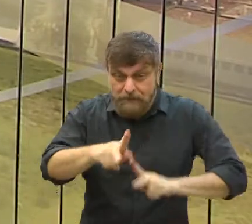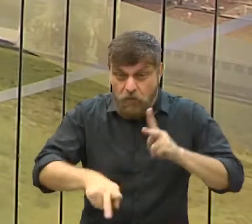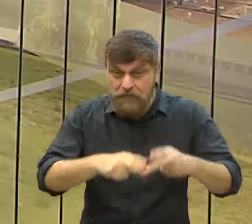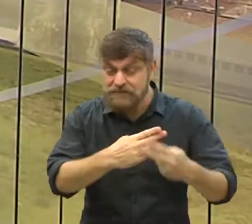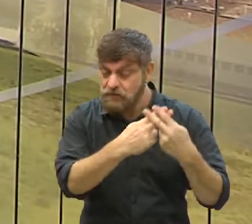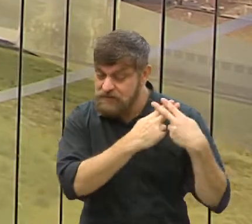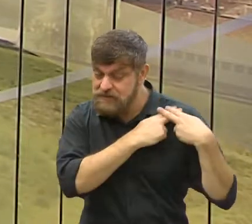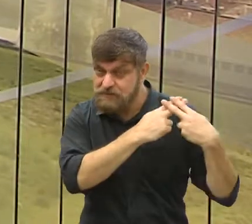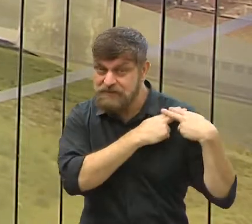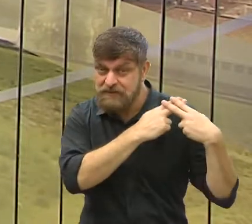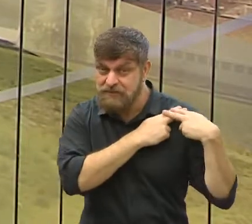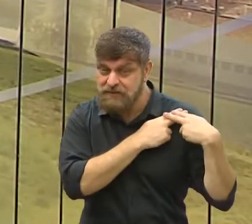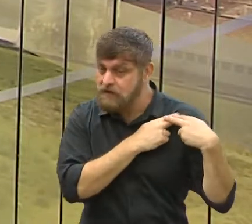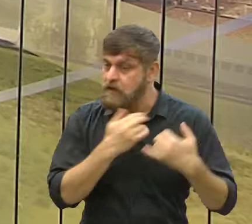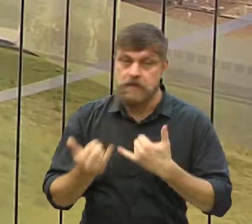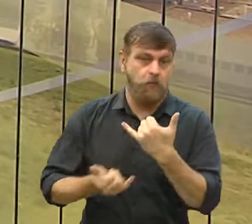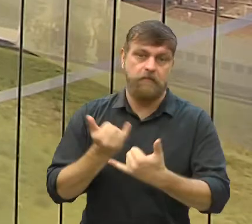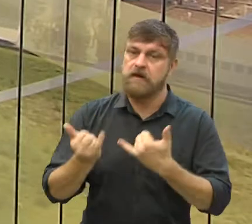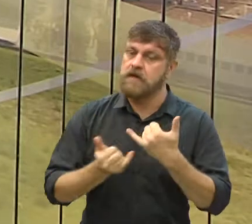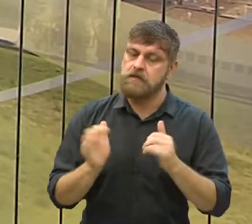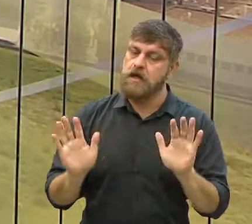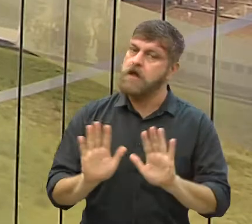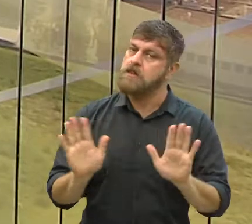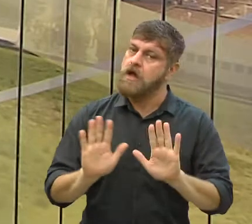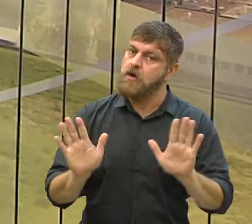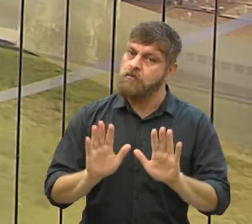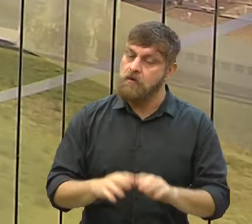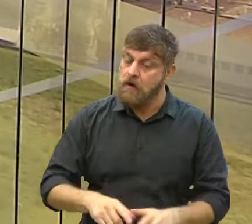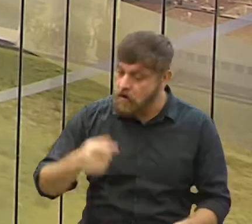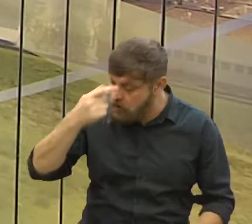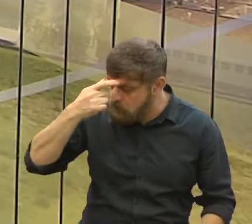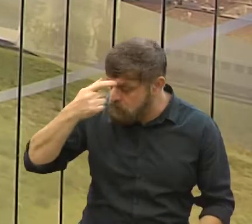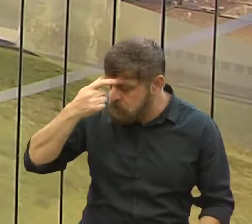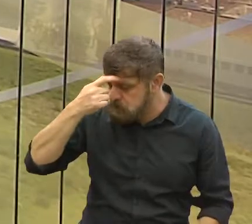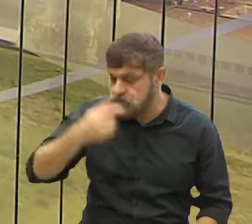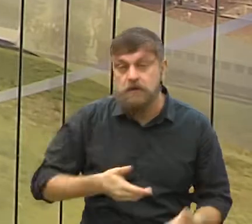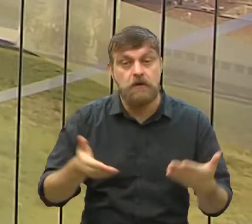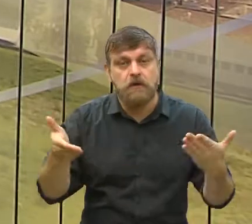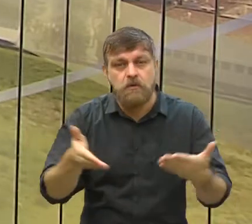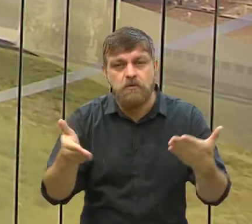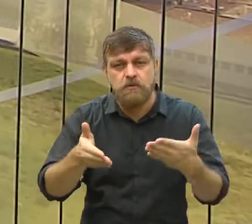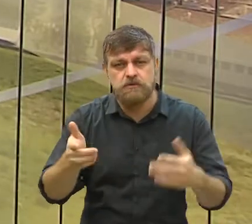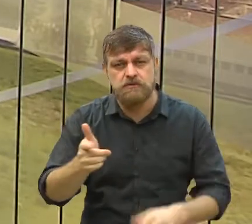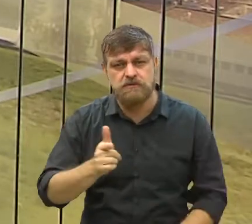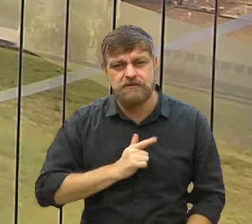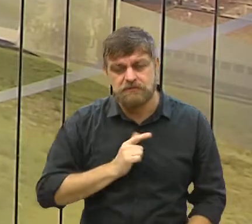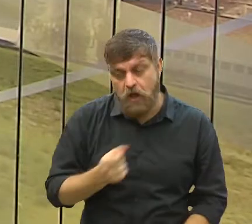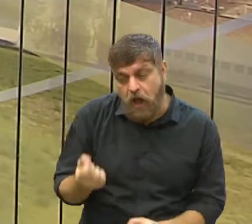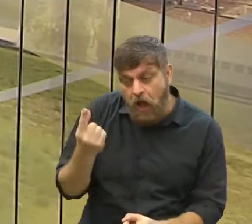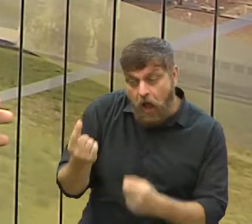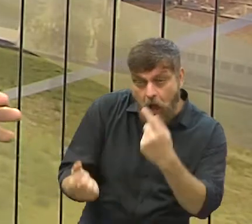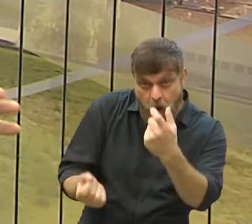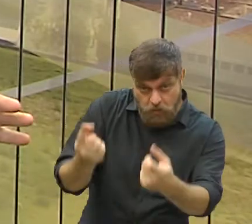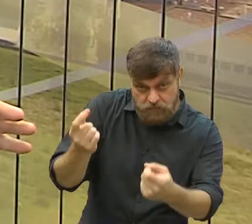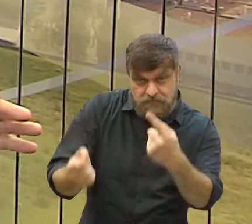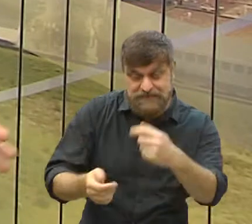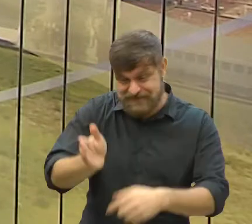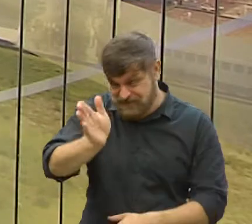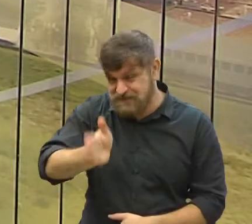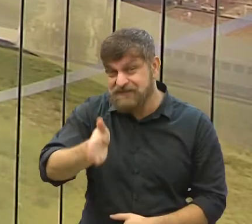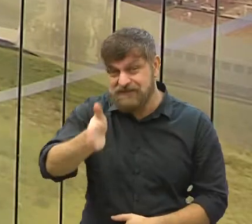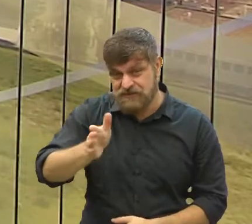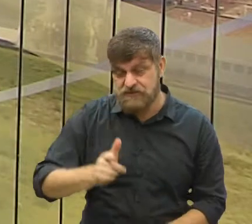Então cabe agora à população entender que isso não é brincadeira. Hoje nós temos aí alguns